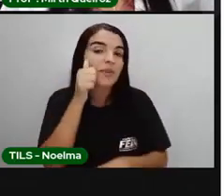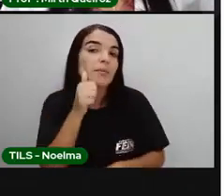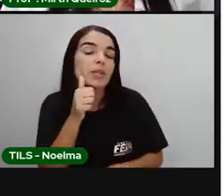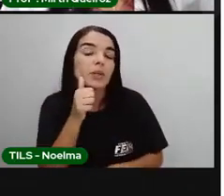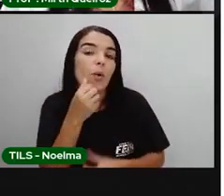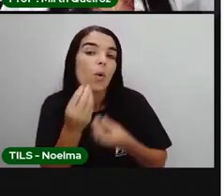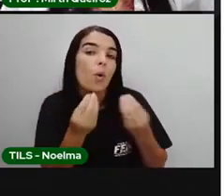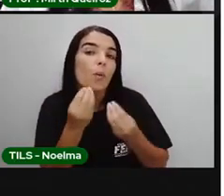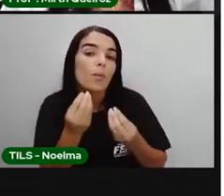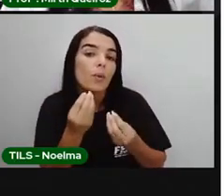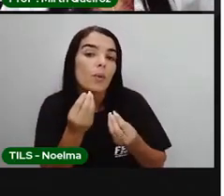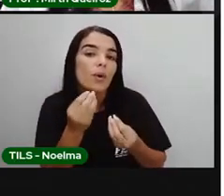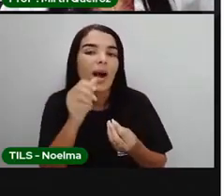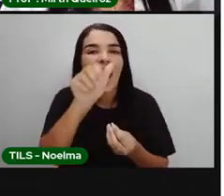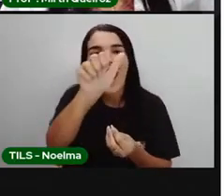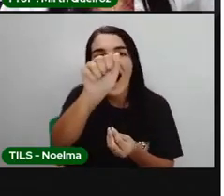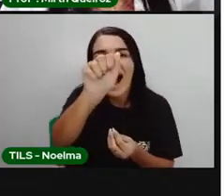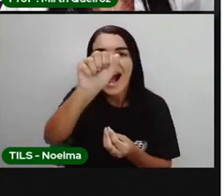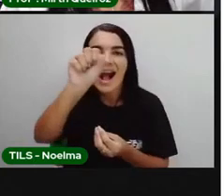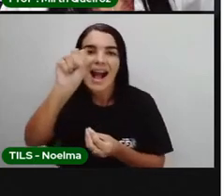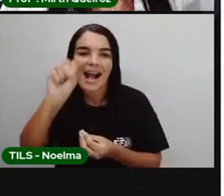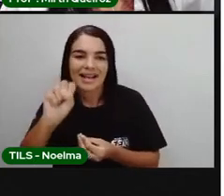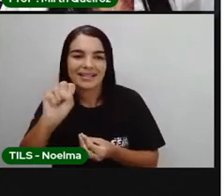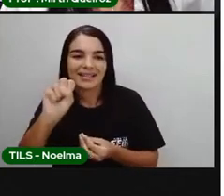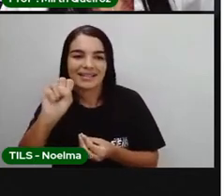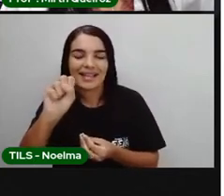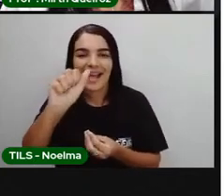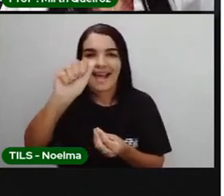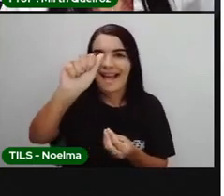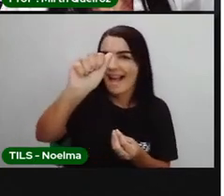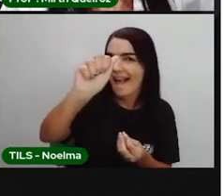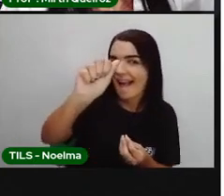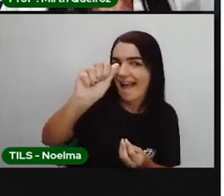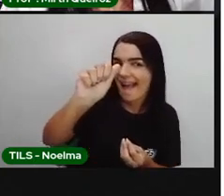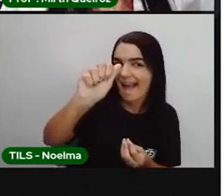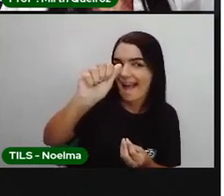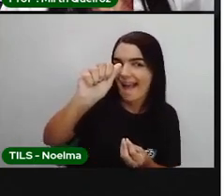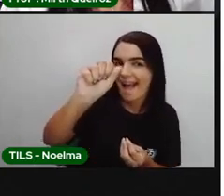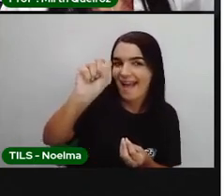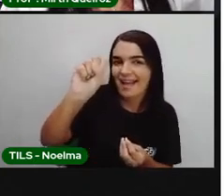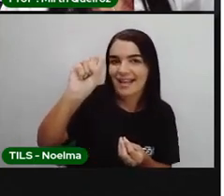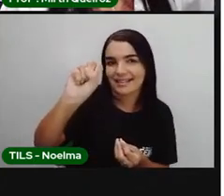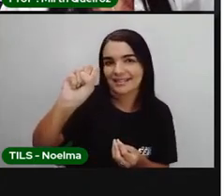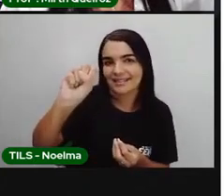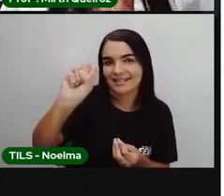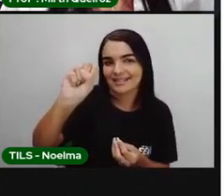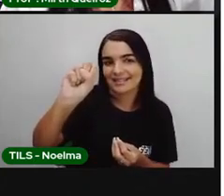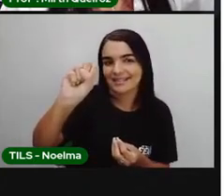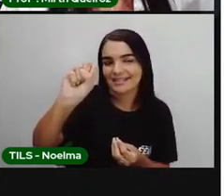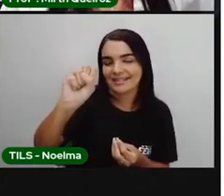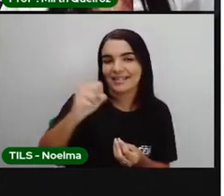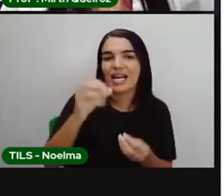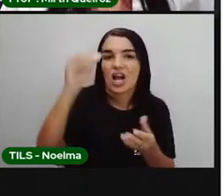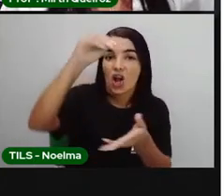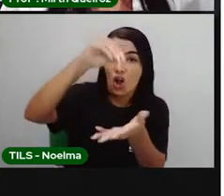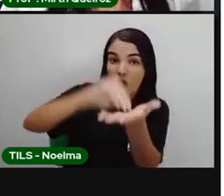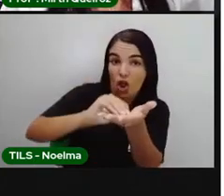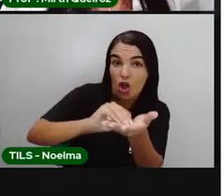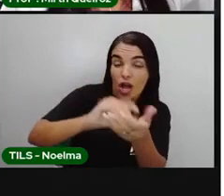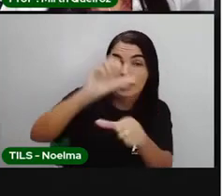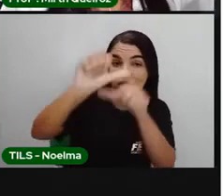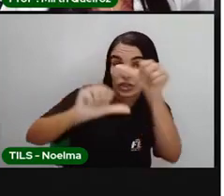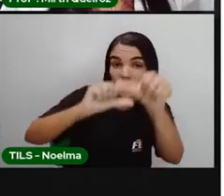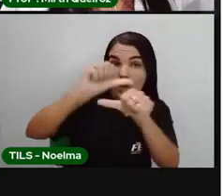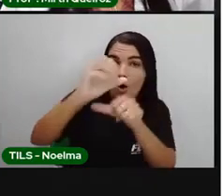como? Dinossaurinha. Dinossaurinha. Se é dinossaurinha agora, eu coloco o ó ou a? É o